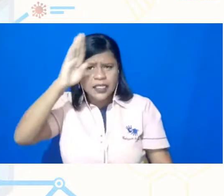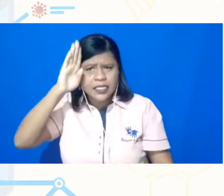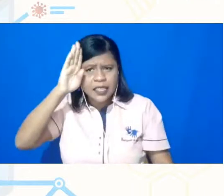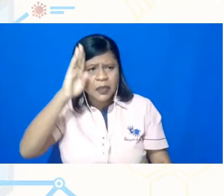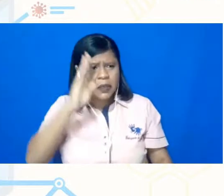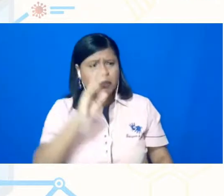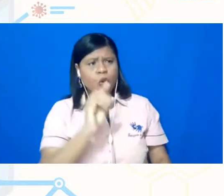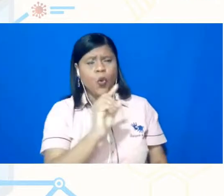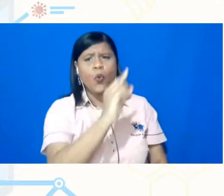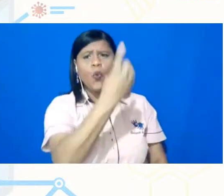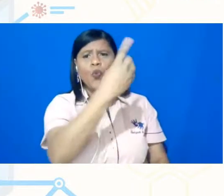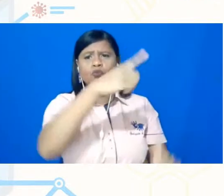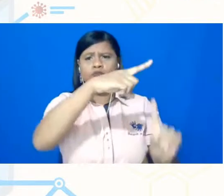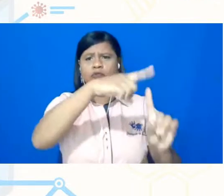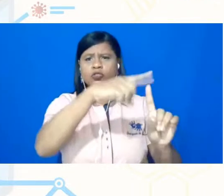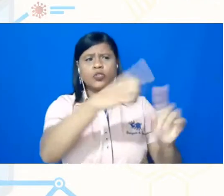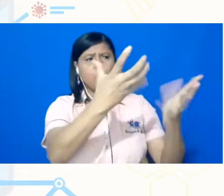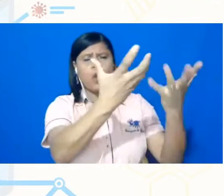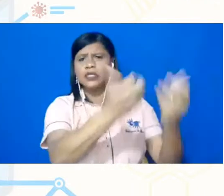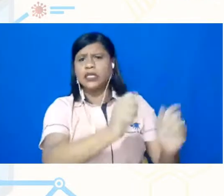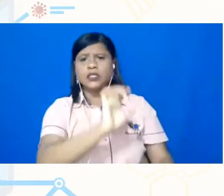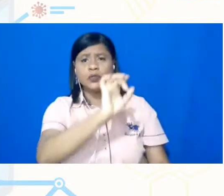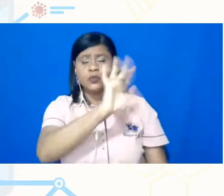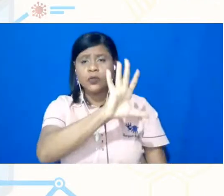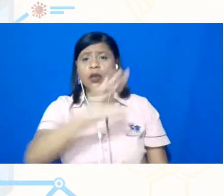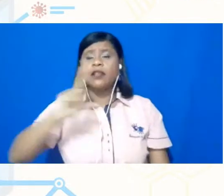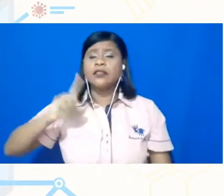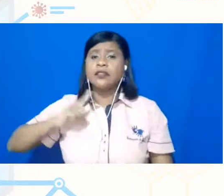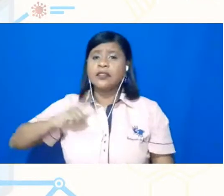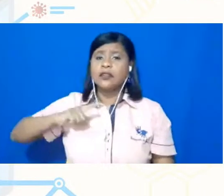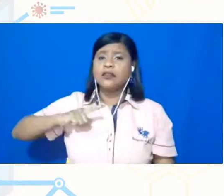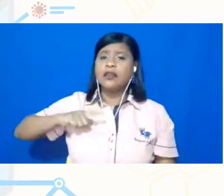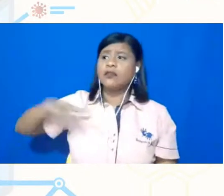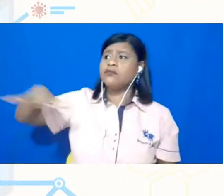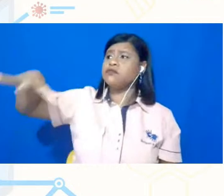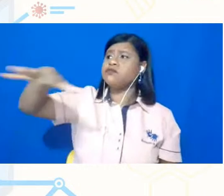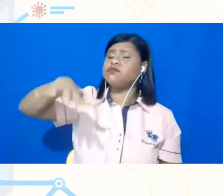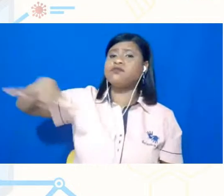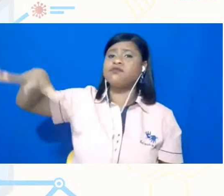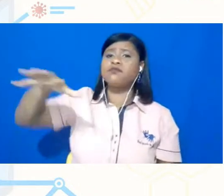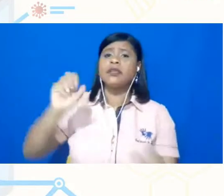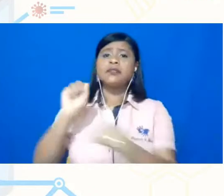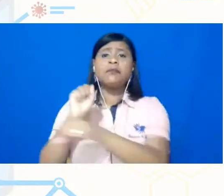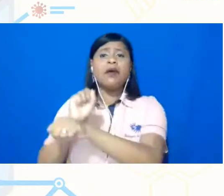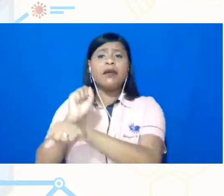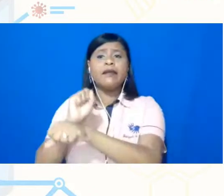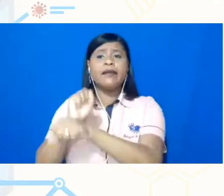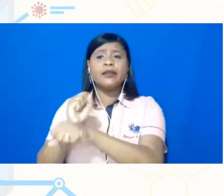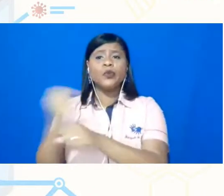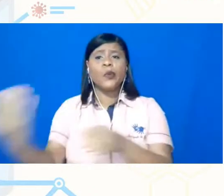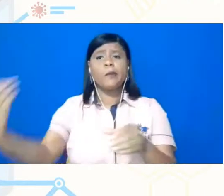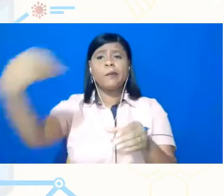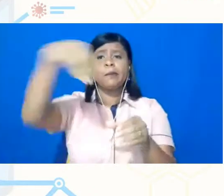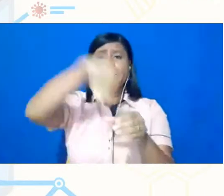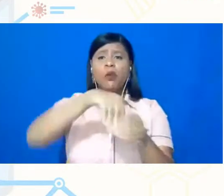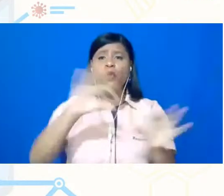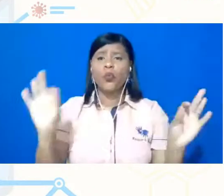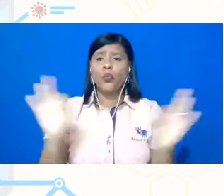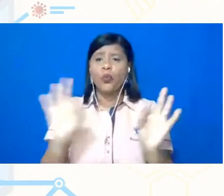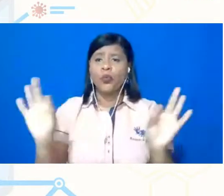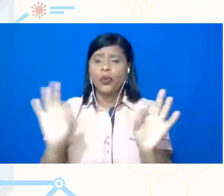tipo, tem todo um universo que fica de fora, e quem trabalha